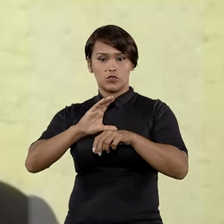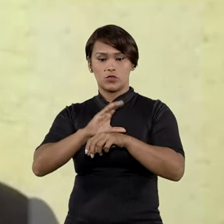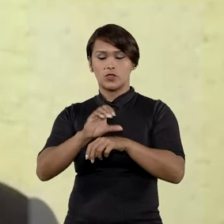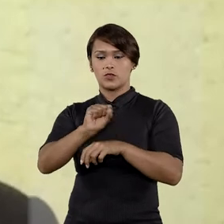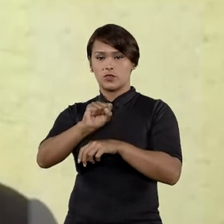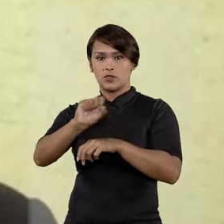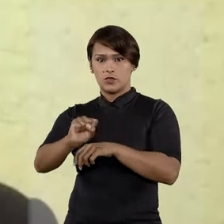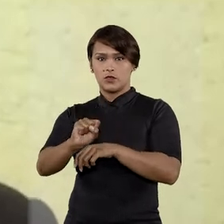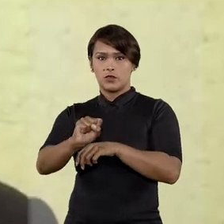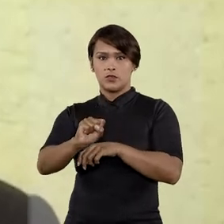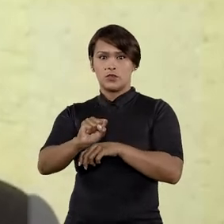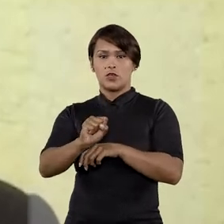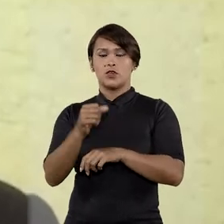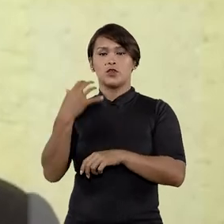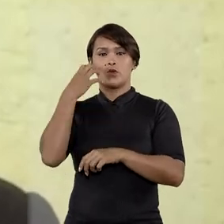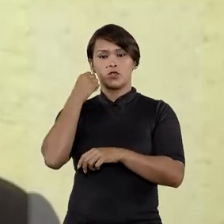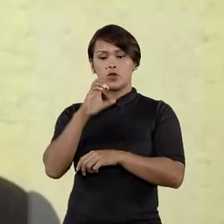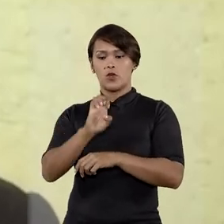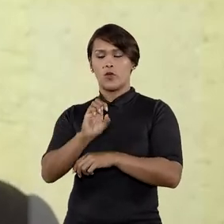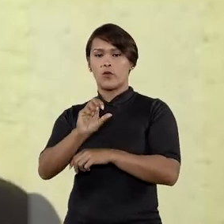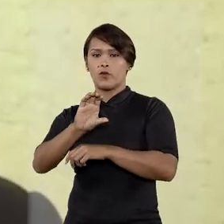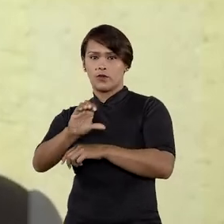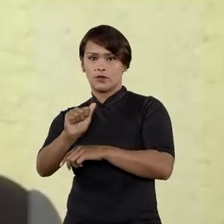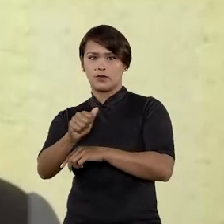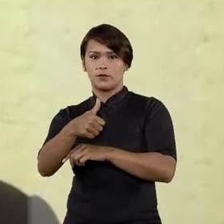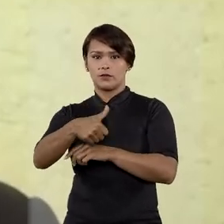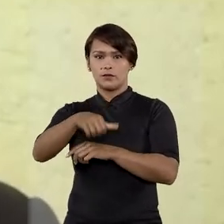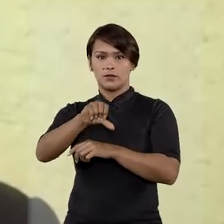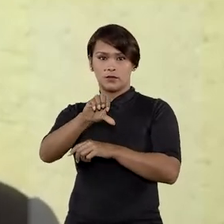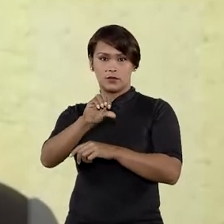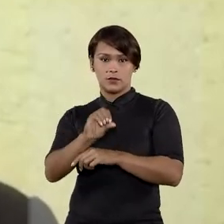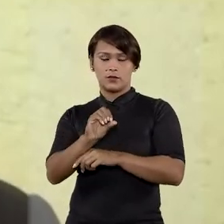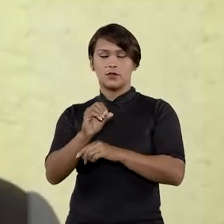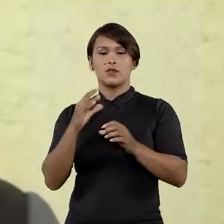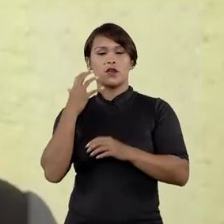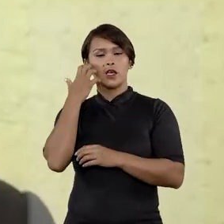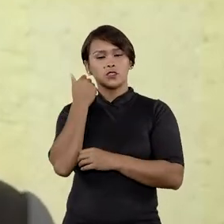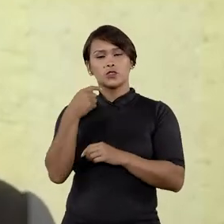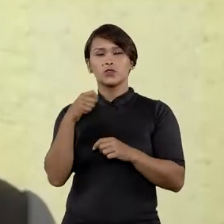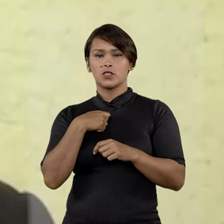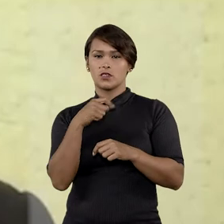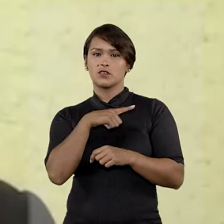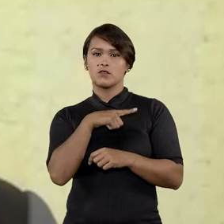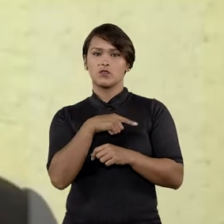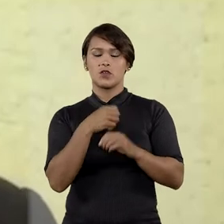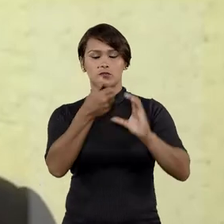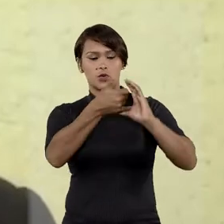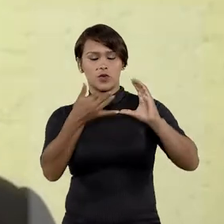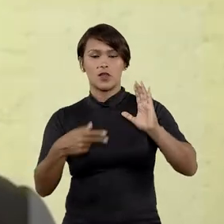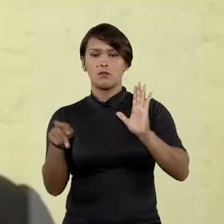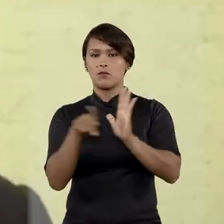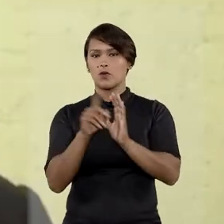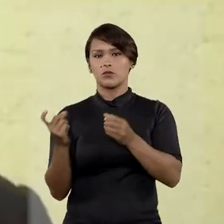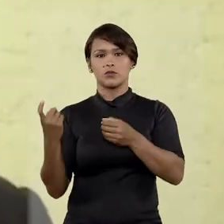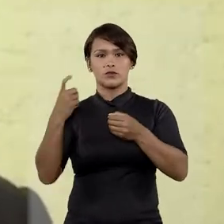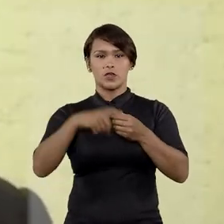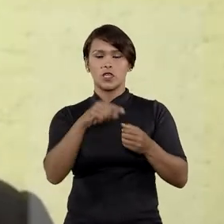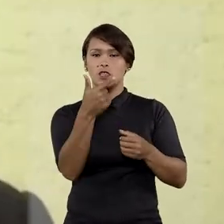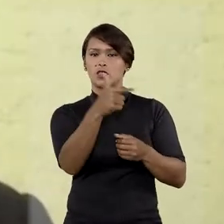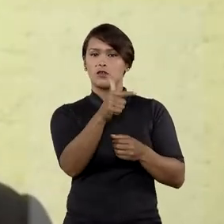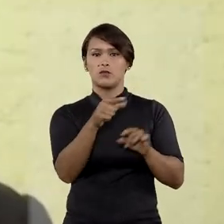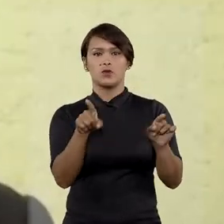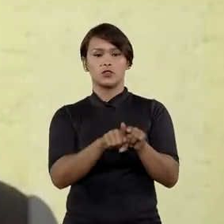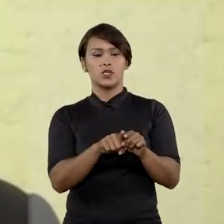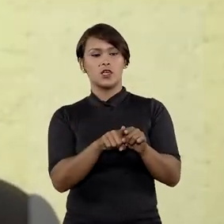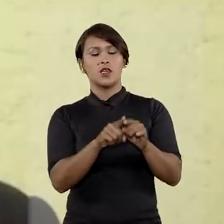Constituição de 88 e com a adoção do ECA, já em 1990, as adoções vão ter um caráter irrevogável,